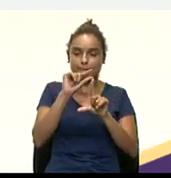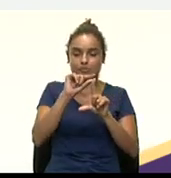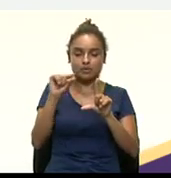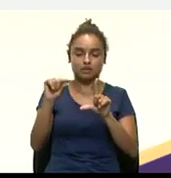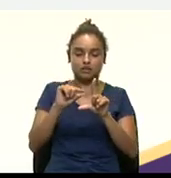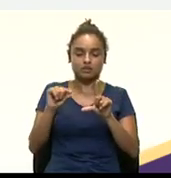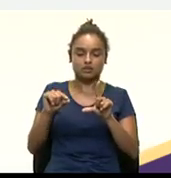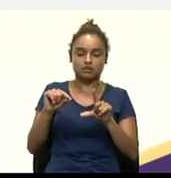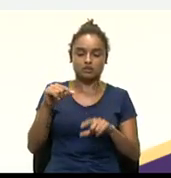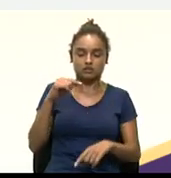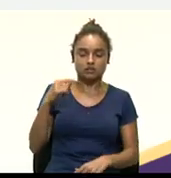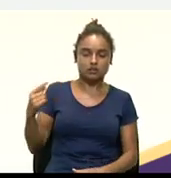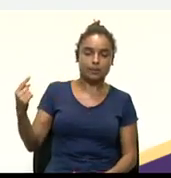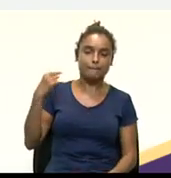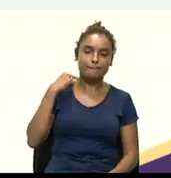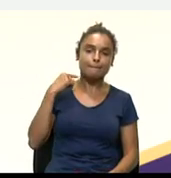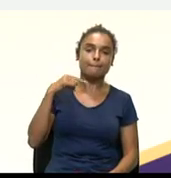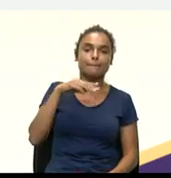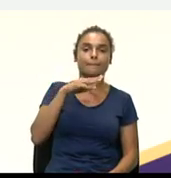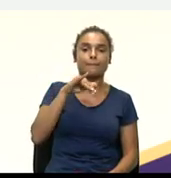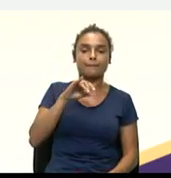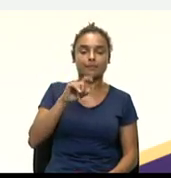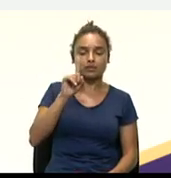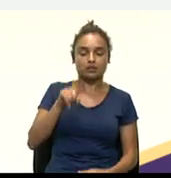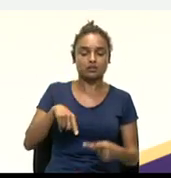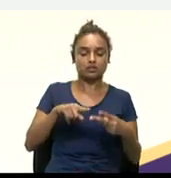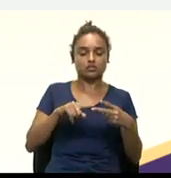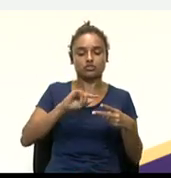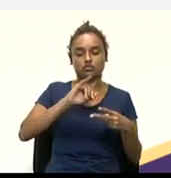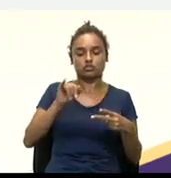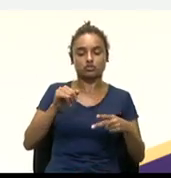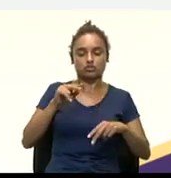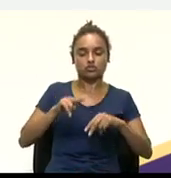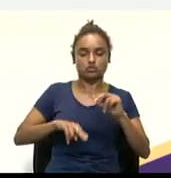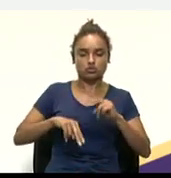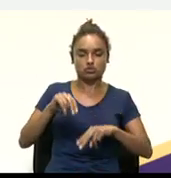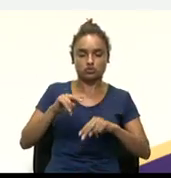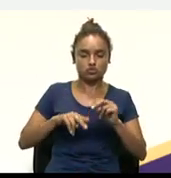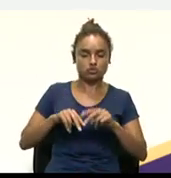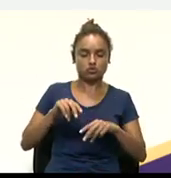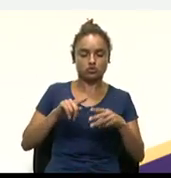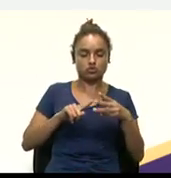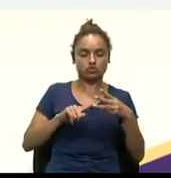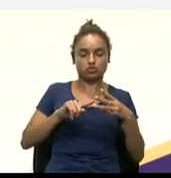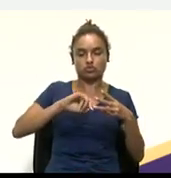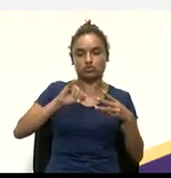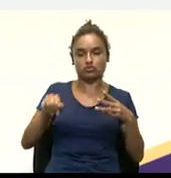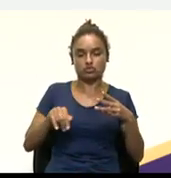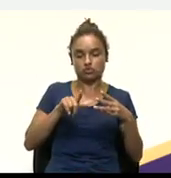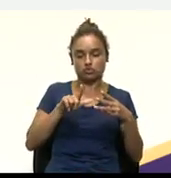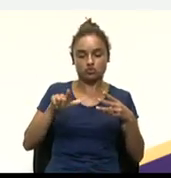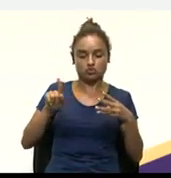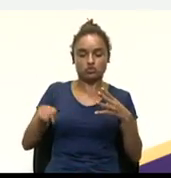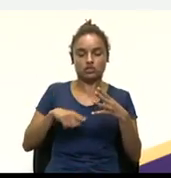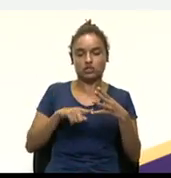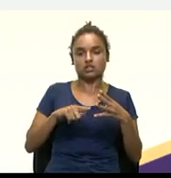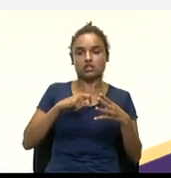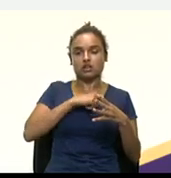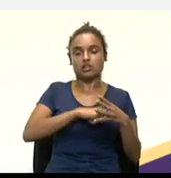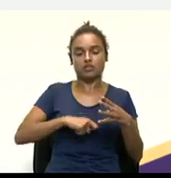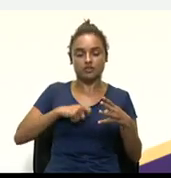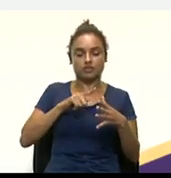o mês de maio, junho, julho, agosto,